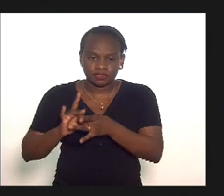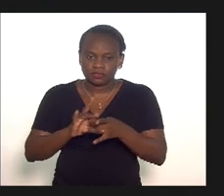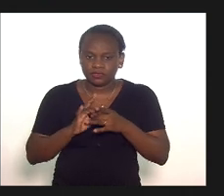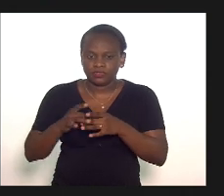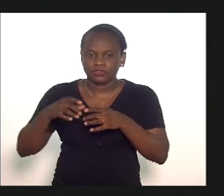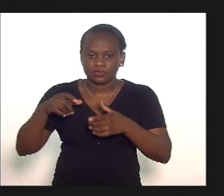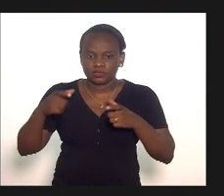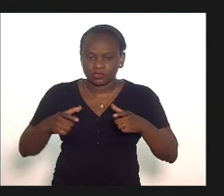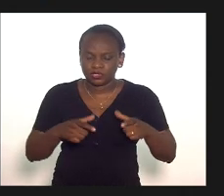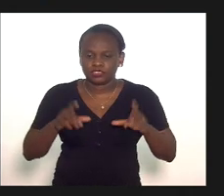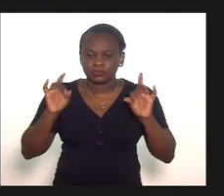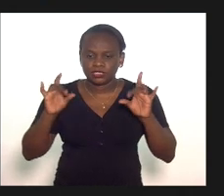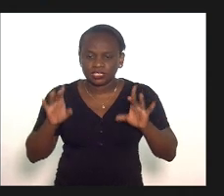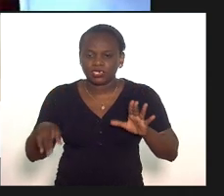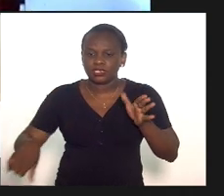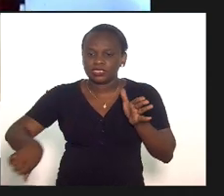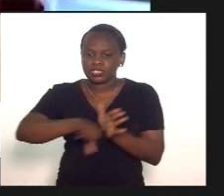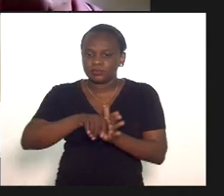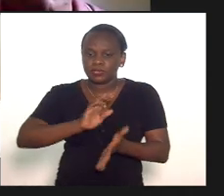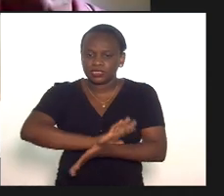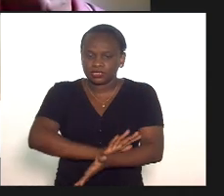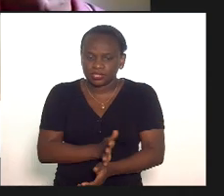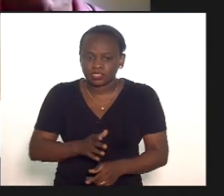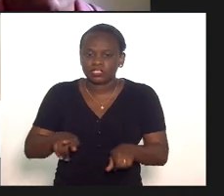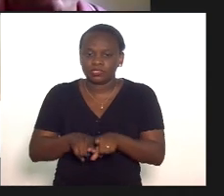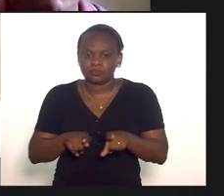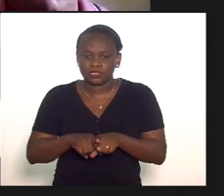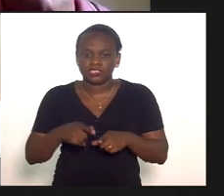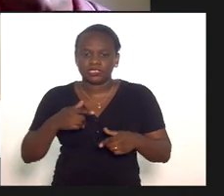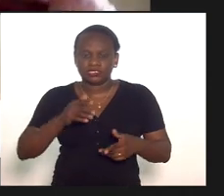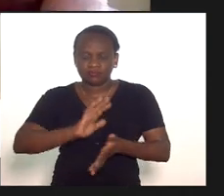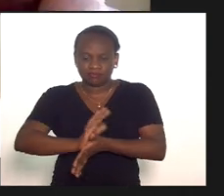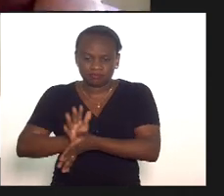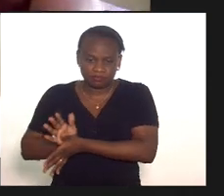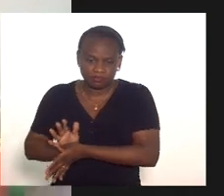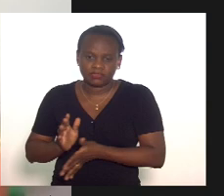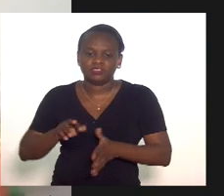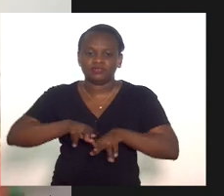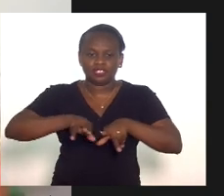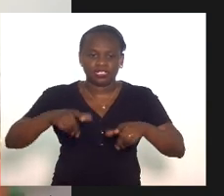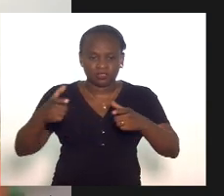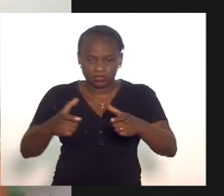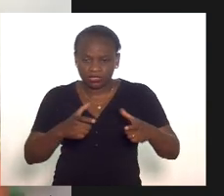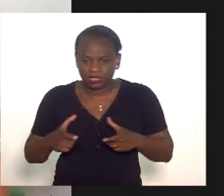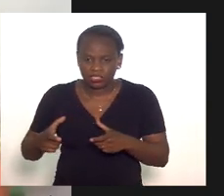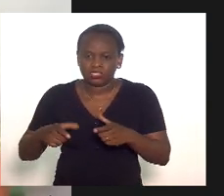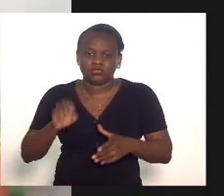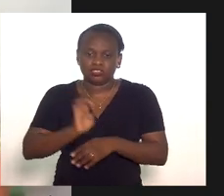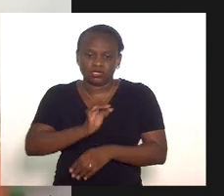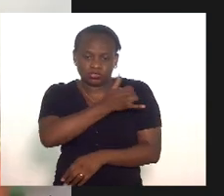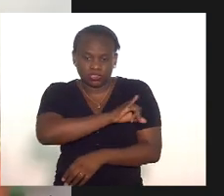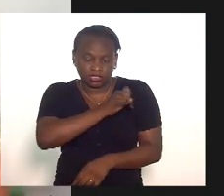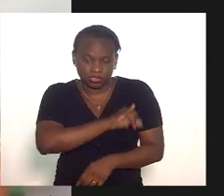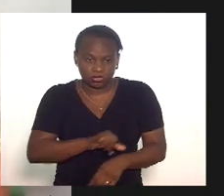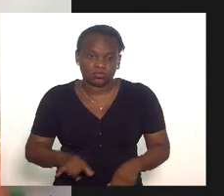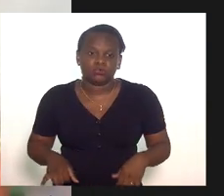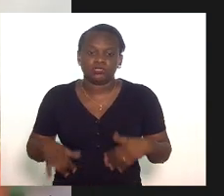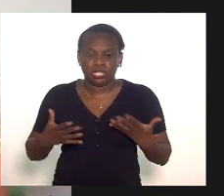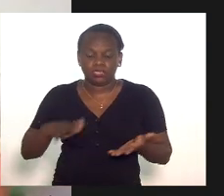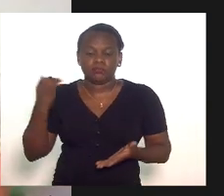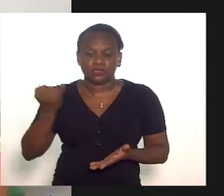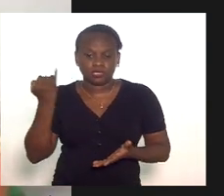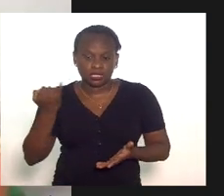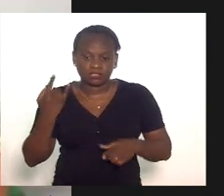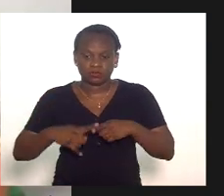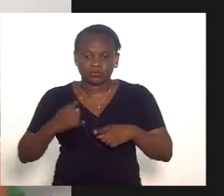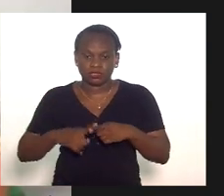unidades especializadas em crimes raciais e delitos de intolerância nas diversas regiões do estado do Rio de Janeiro isso é fundamental